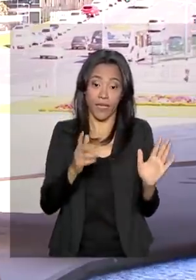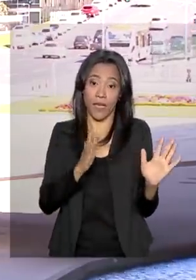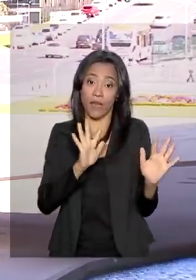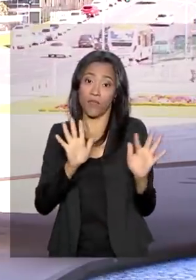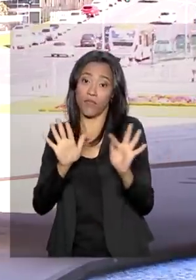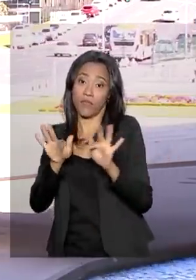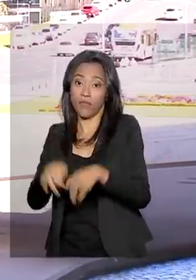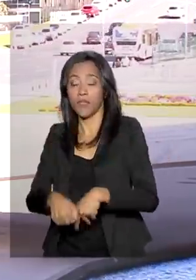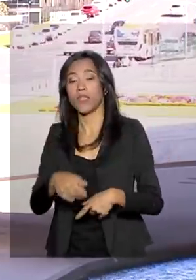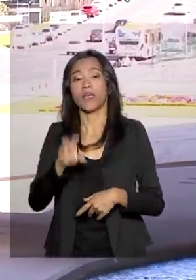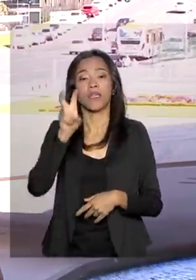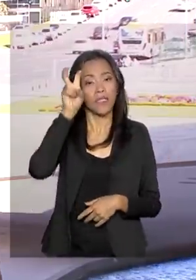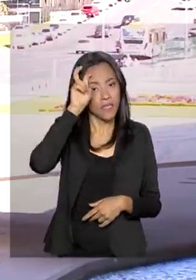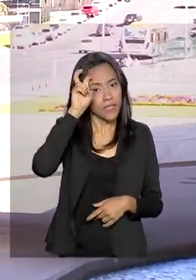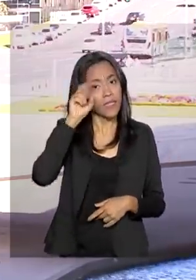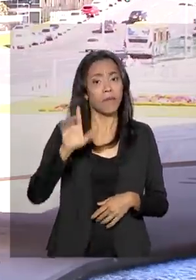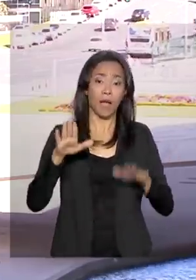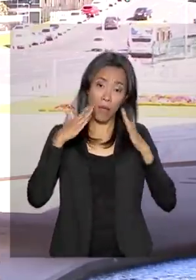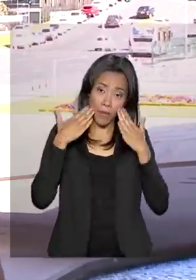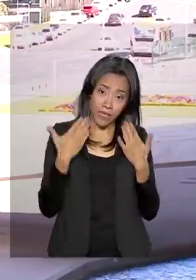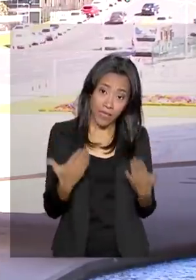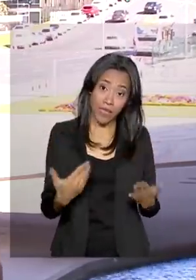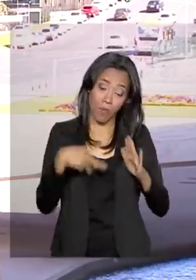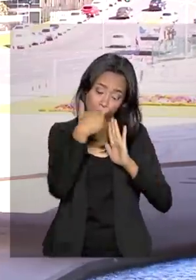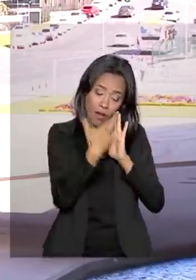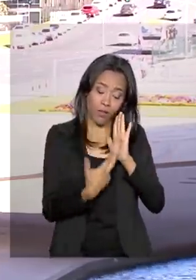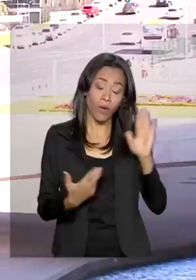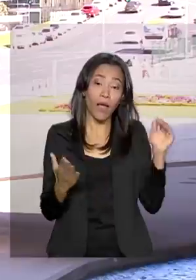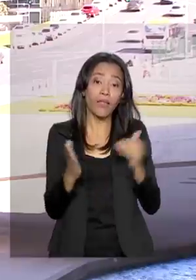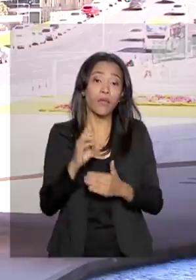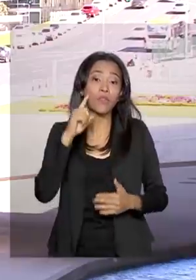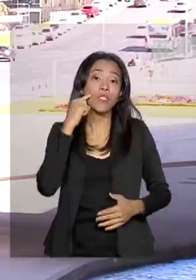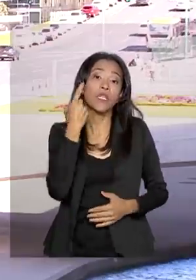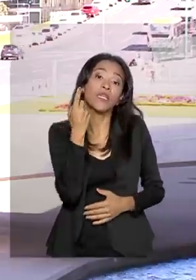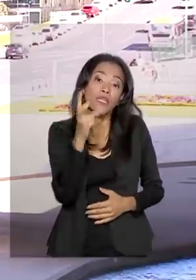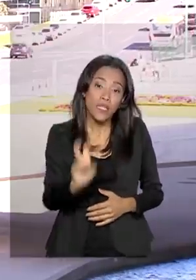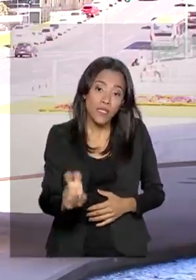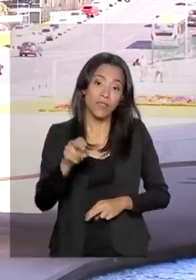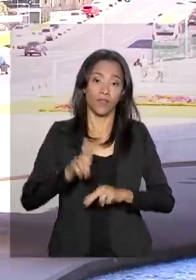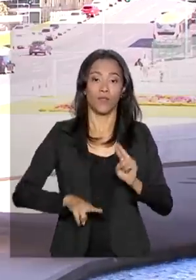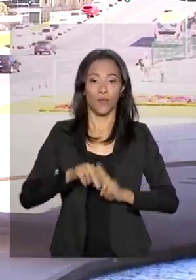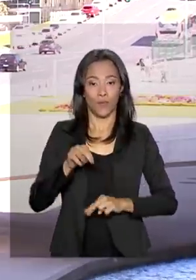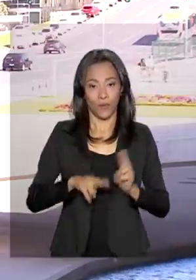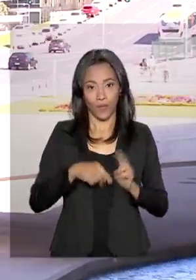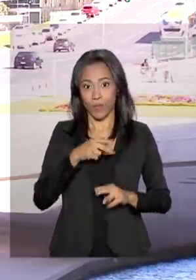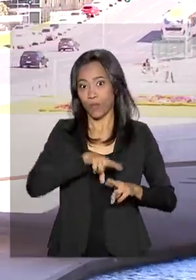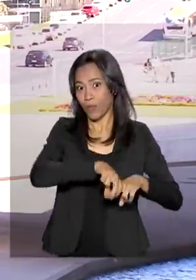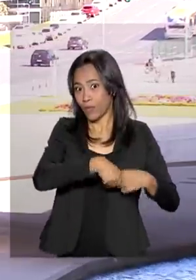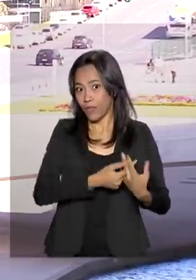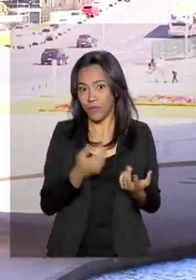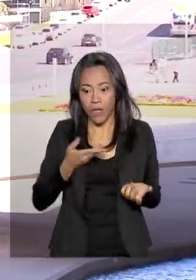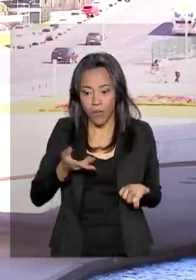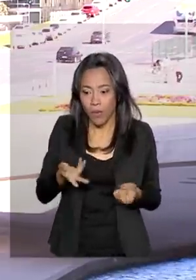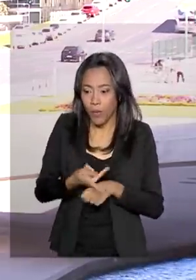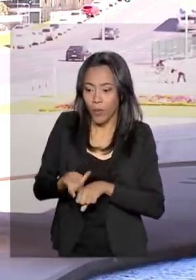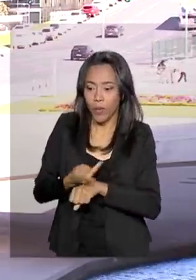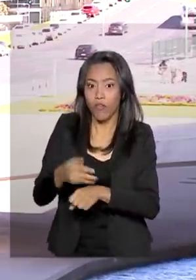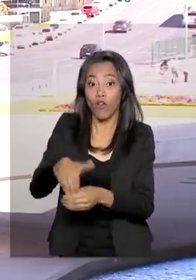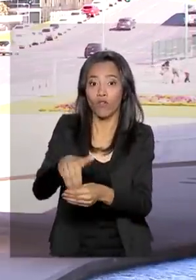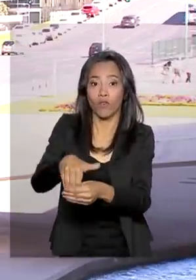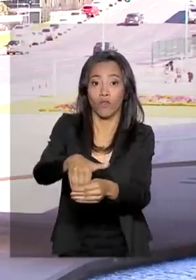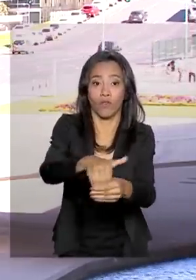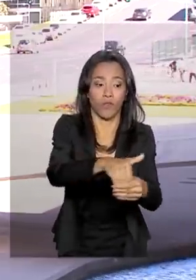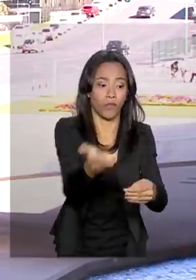apresentar o parecer até 15 de junho. Logo em seguida, então, vêm aí os governistas na busca por votos pela aprovação dessa